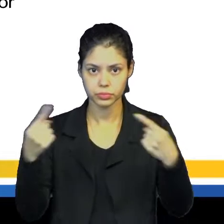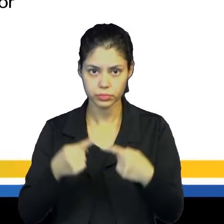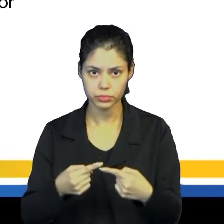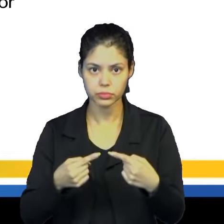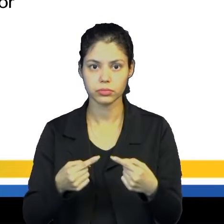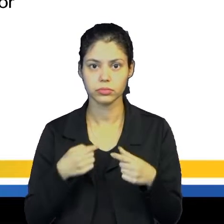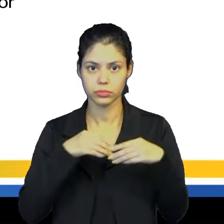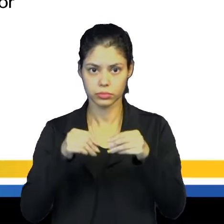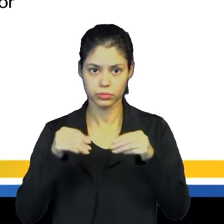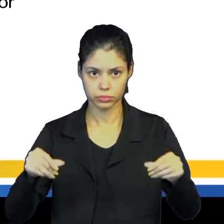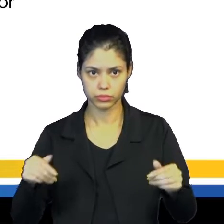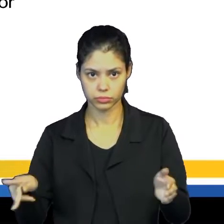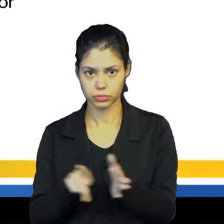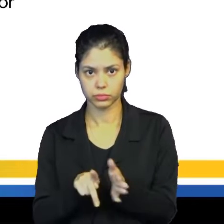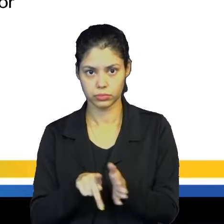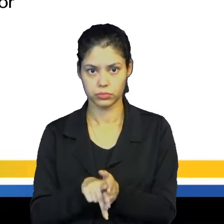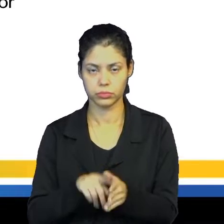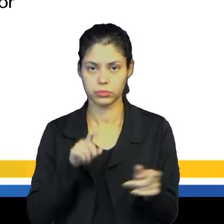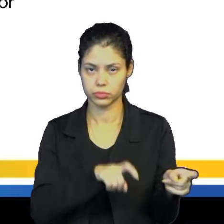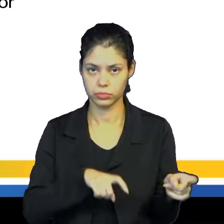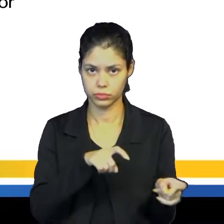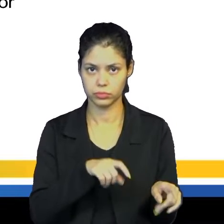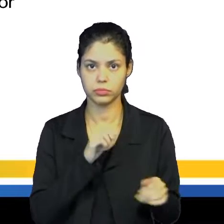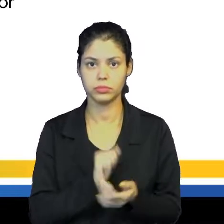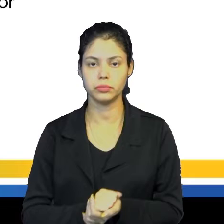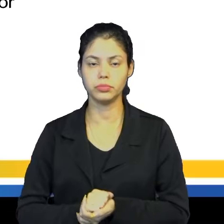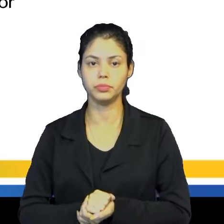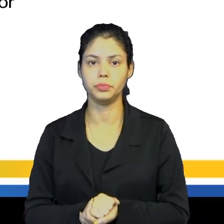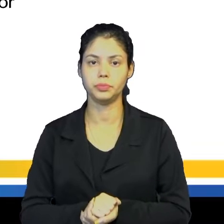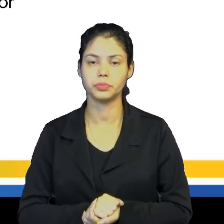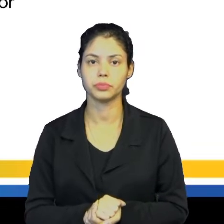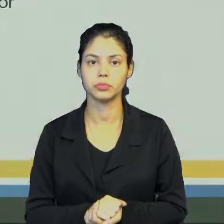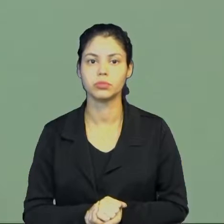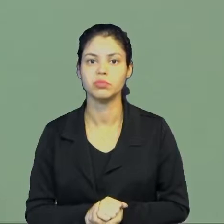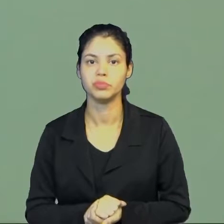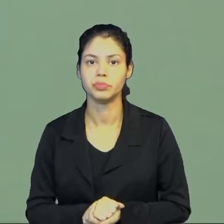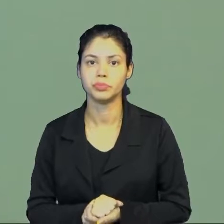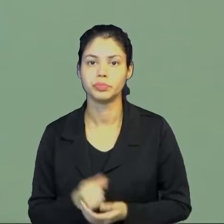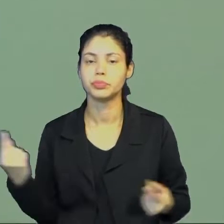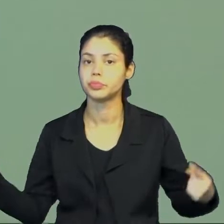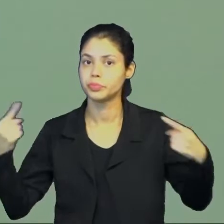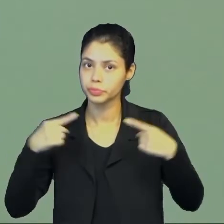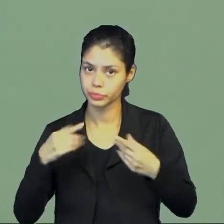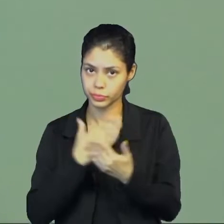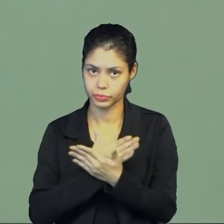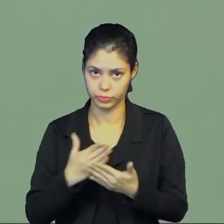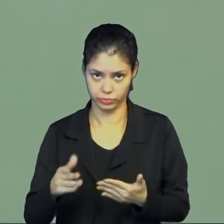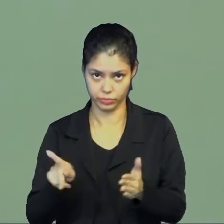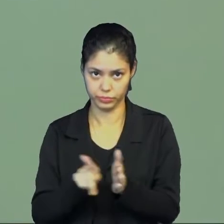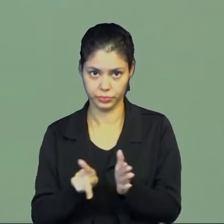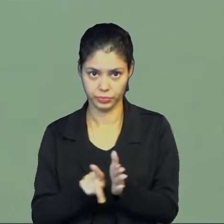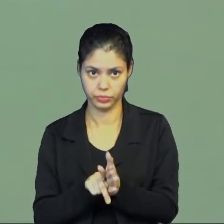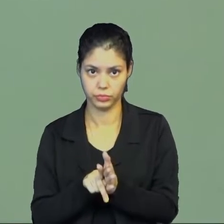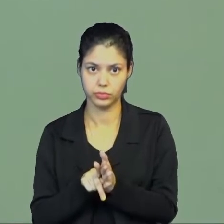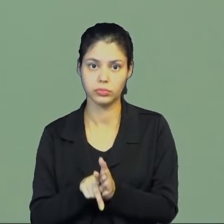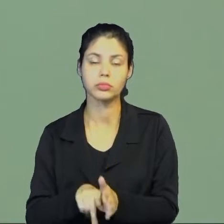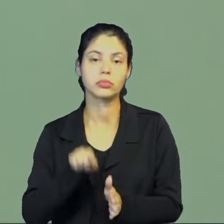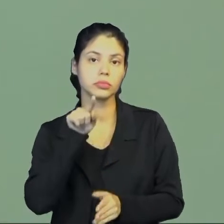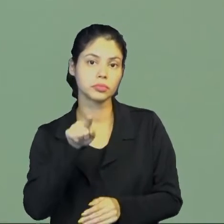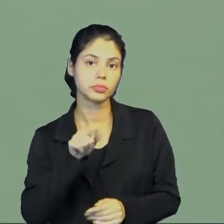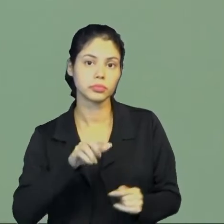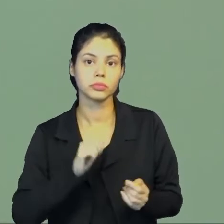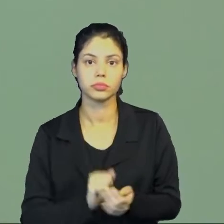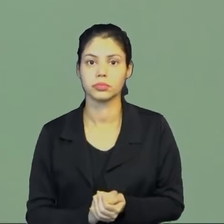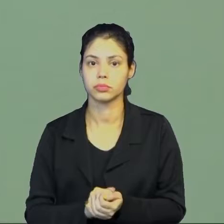por terras a serem colonizadas. Essa disputa, né, que inicialmente é protagonizada aí